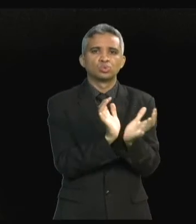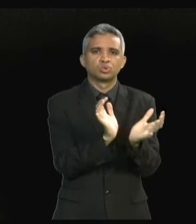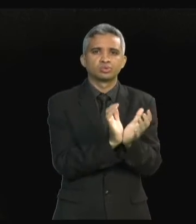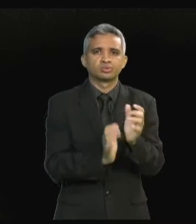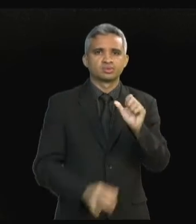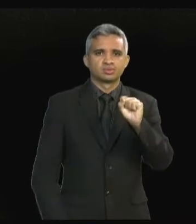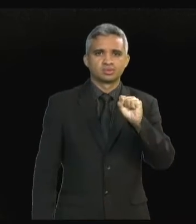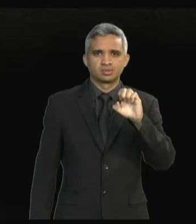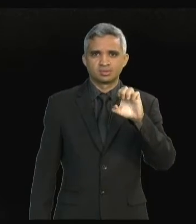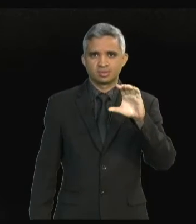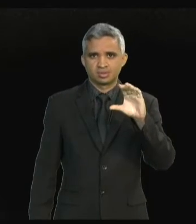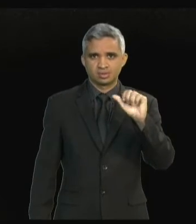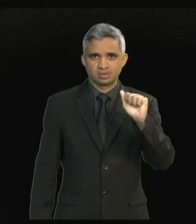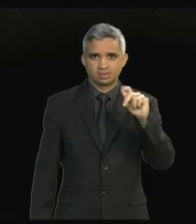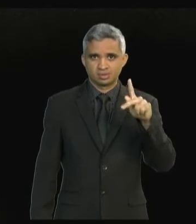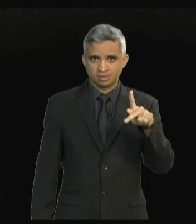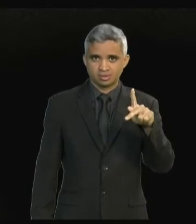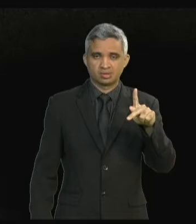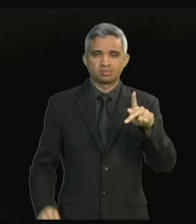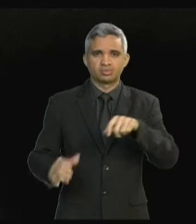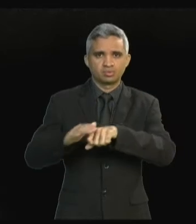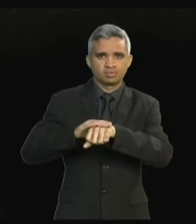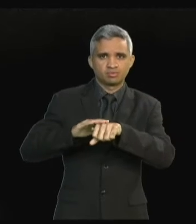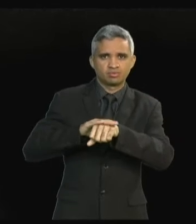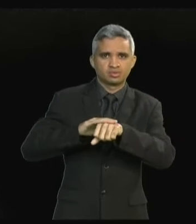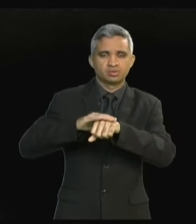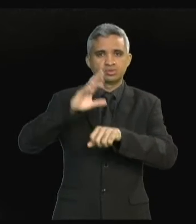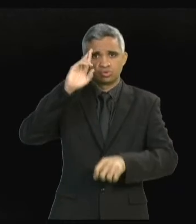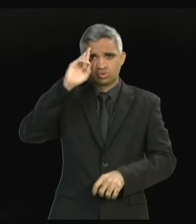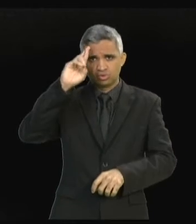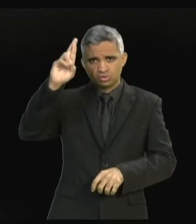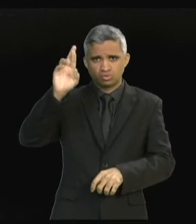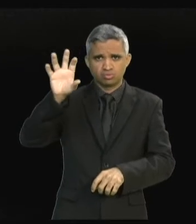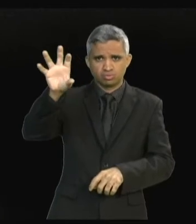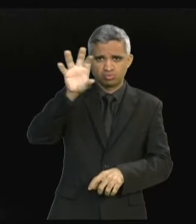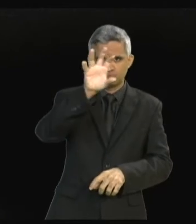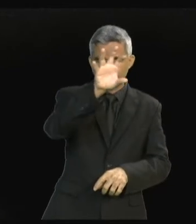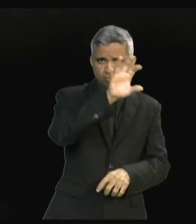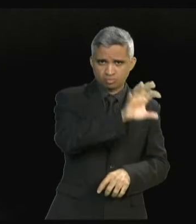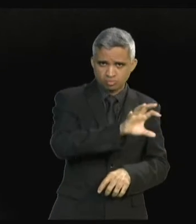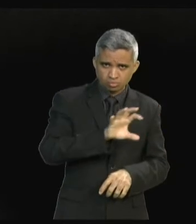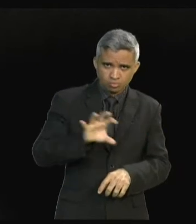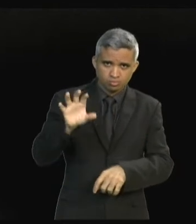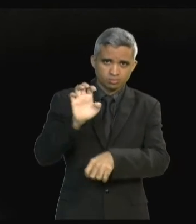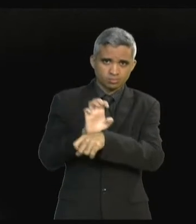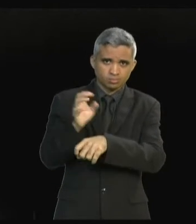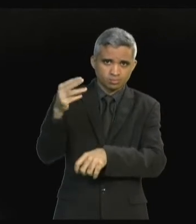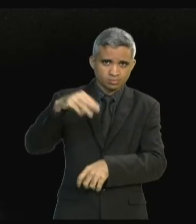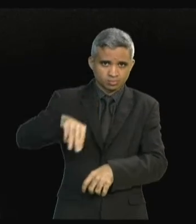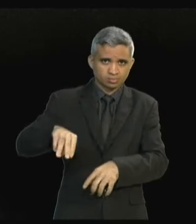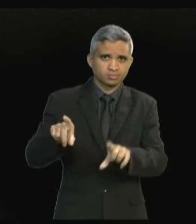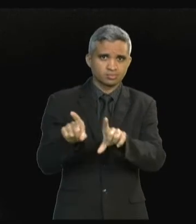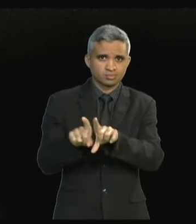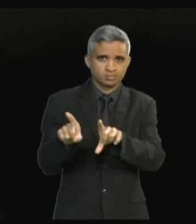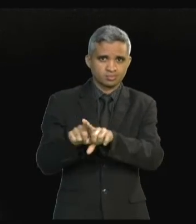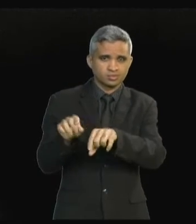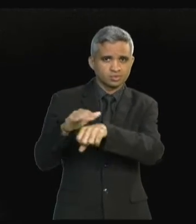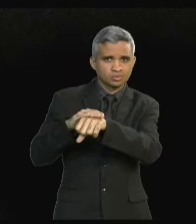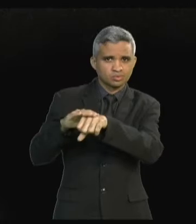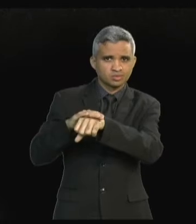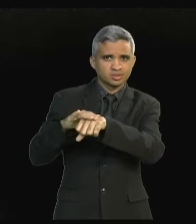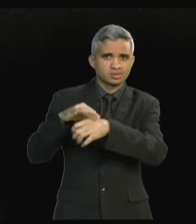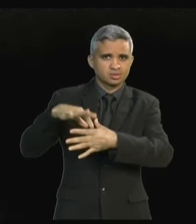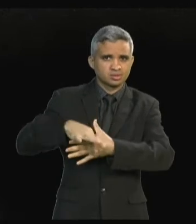dialogando com os gestores regionais do Estado e também com várias lideranças políticas, nossos amigos